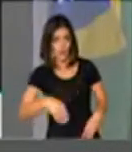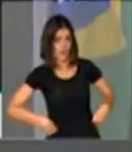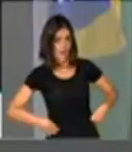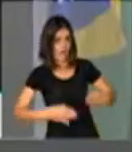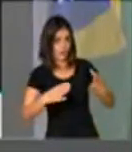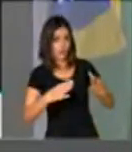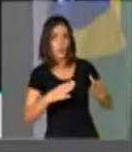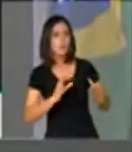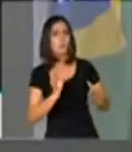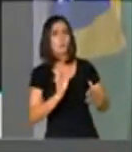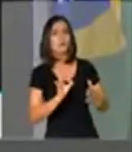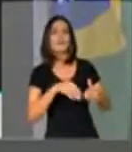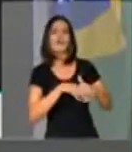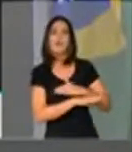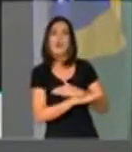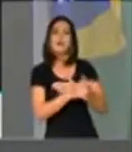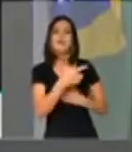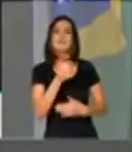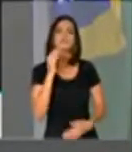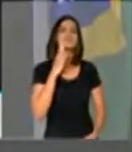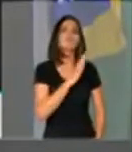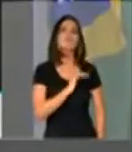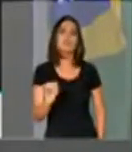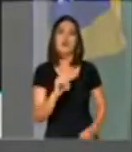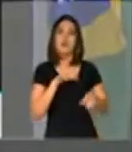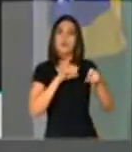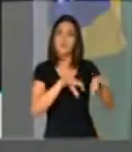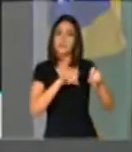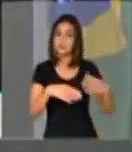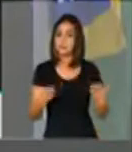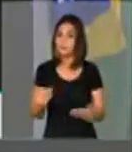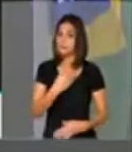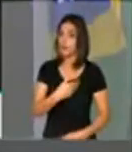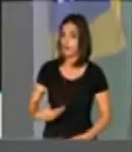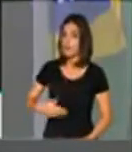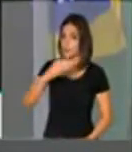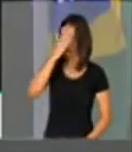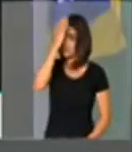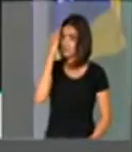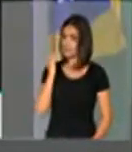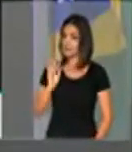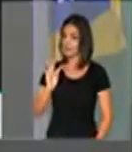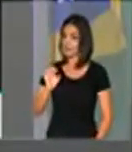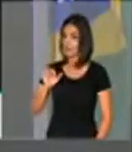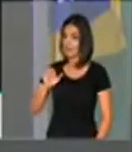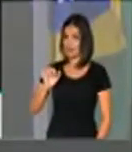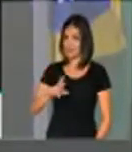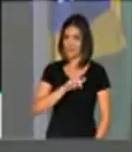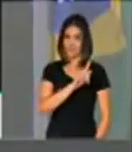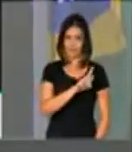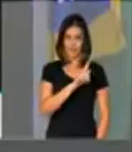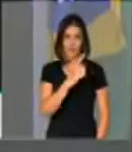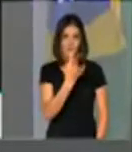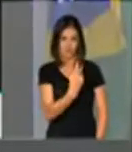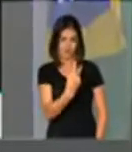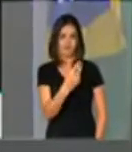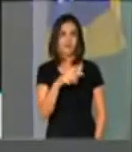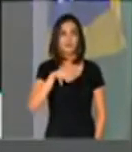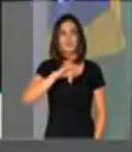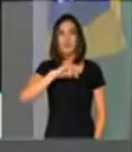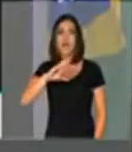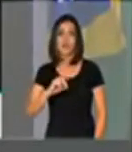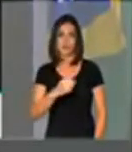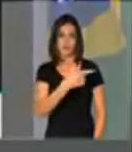bilhões em educação. Governo teme agora, G1, março de 2017.